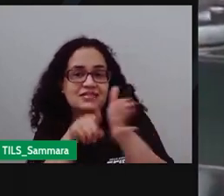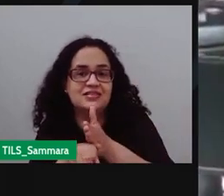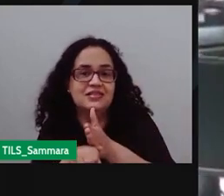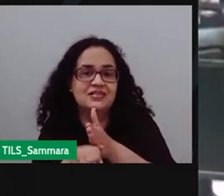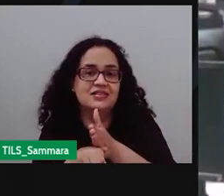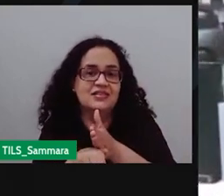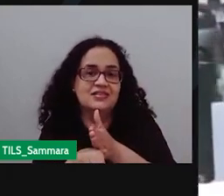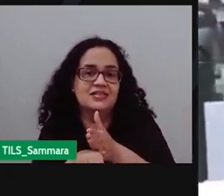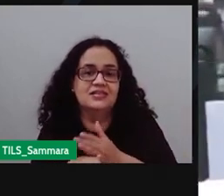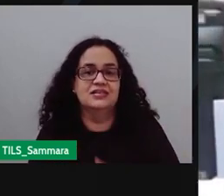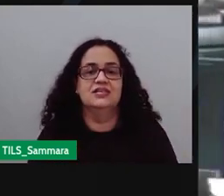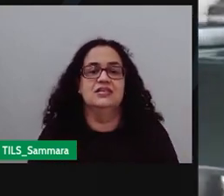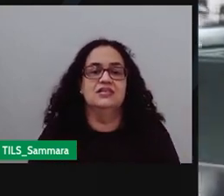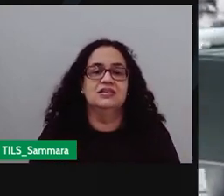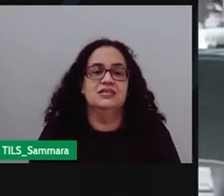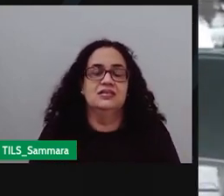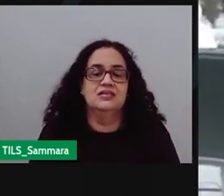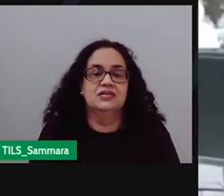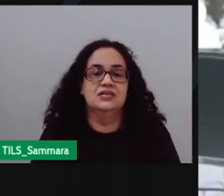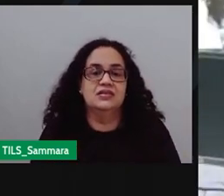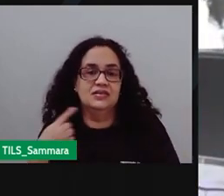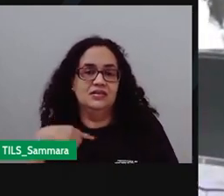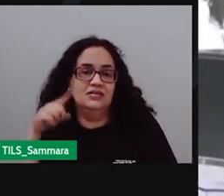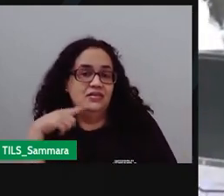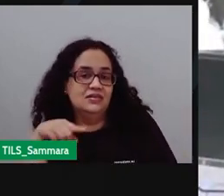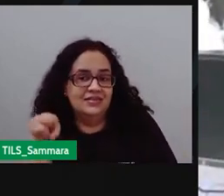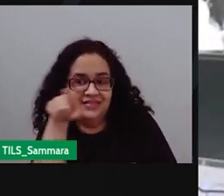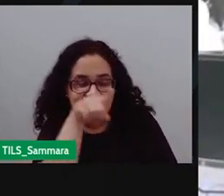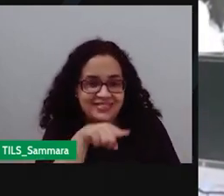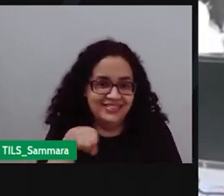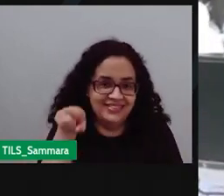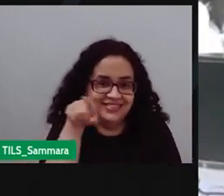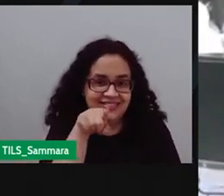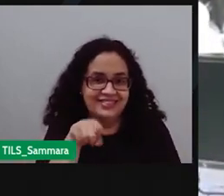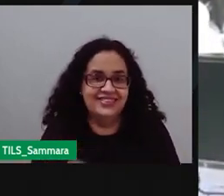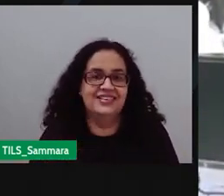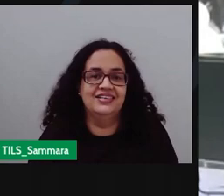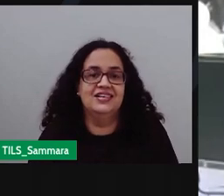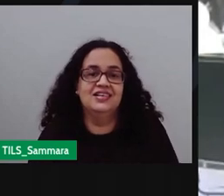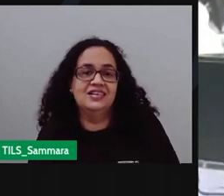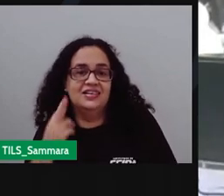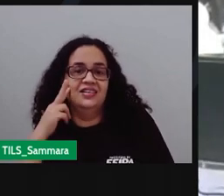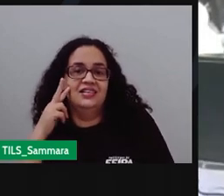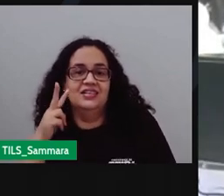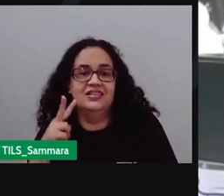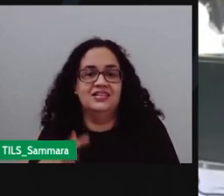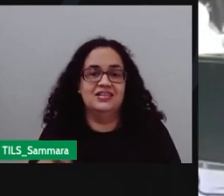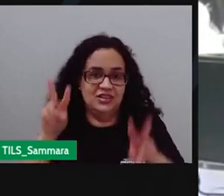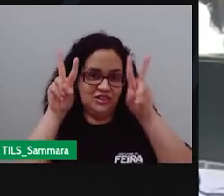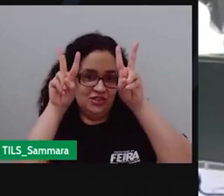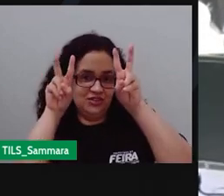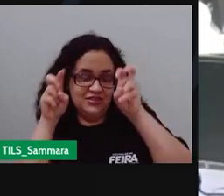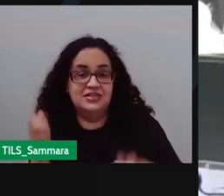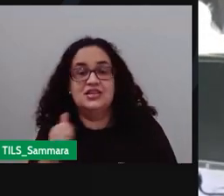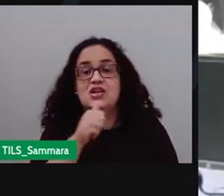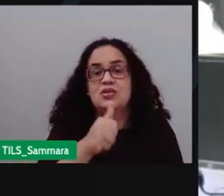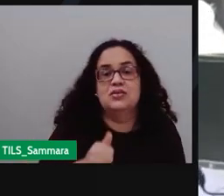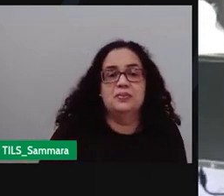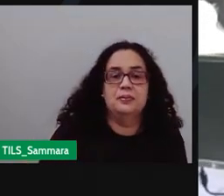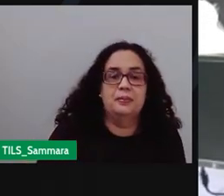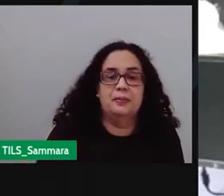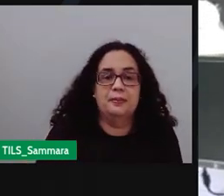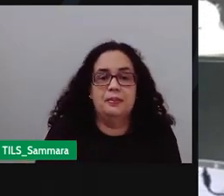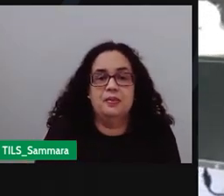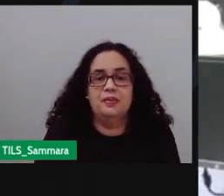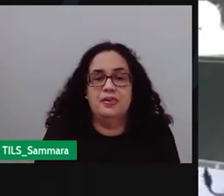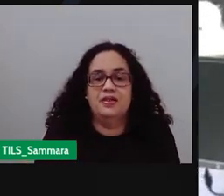vida como é a vida de repórter posso garantir para vocês que vida de repórter não é nada glamourosa como muita gente pensa por aí é muito pelo